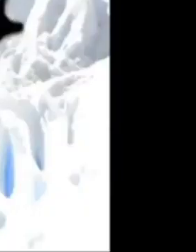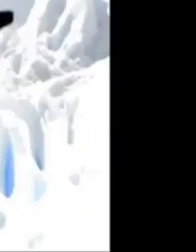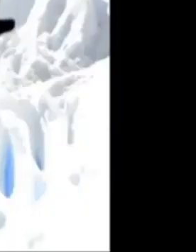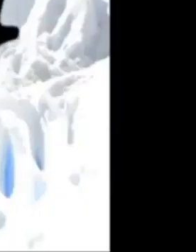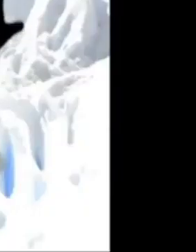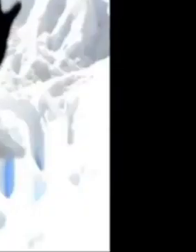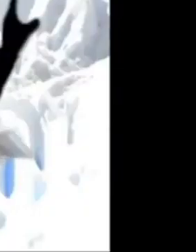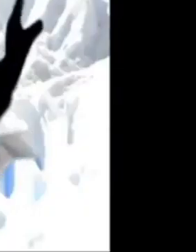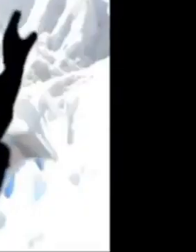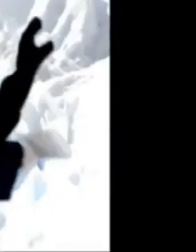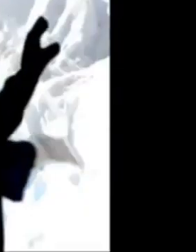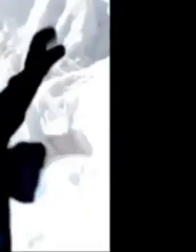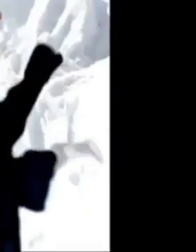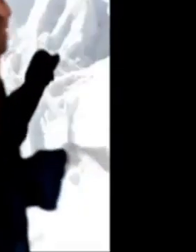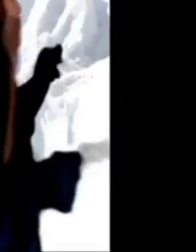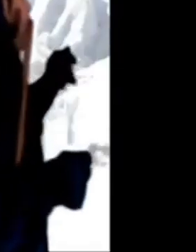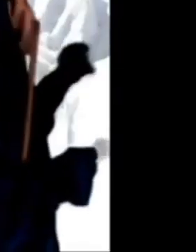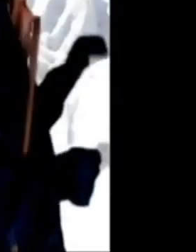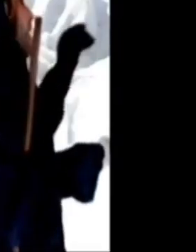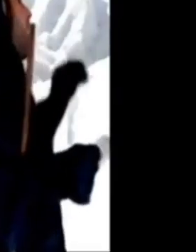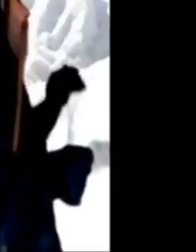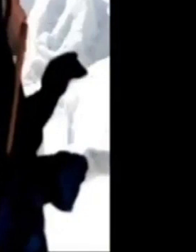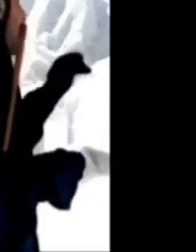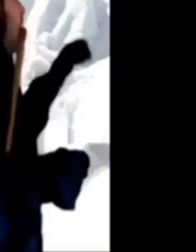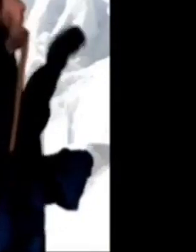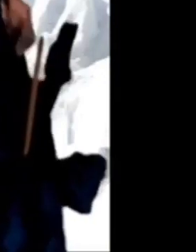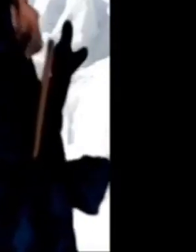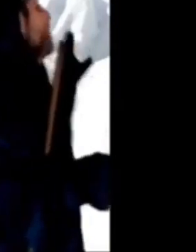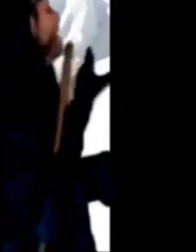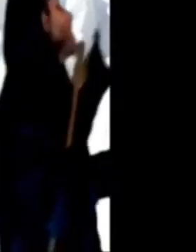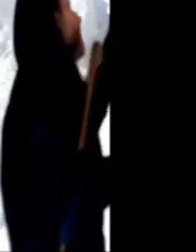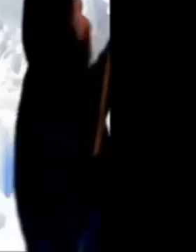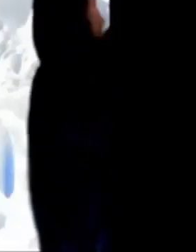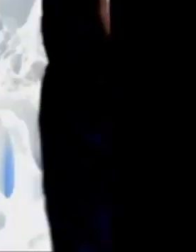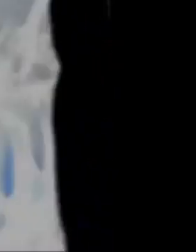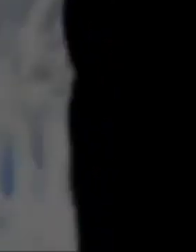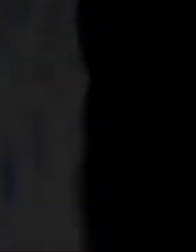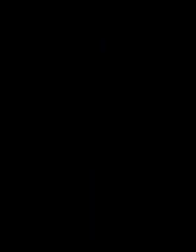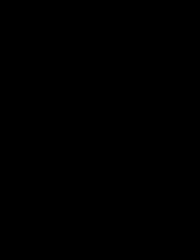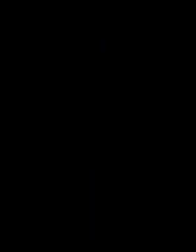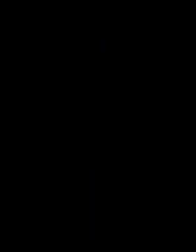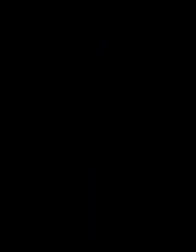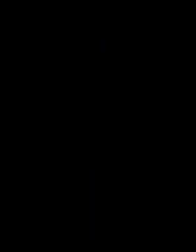não, calma aí, não é corona não, é só uma gripezinha.